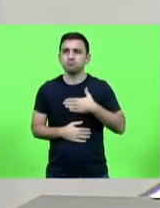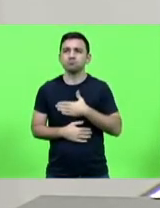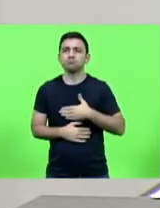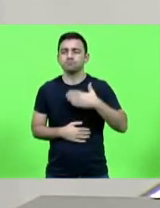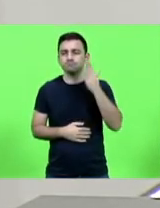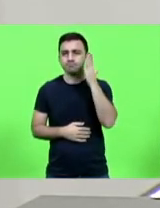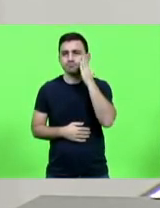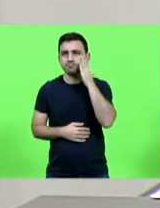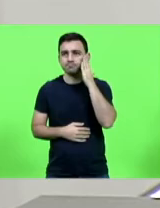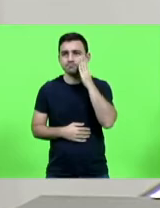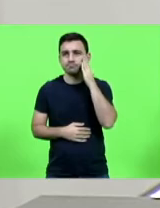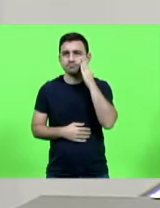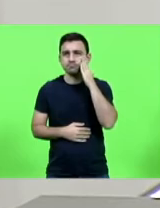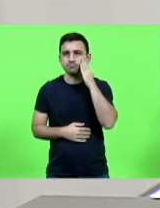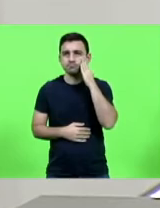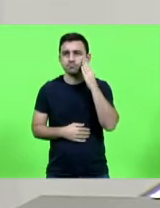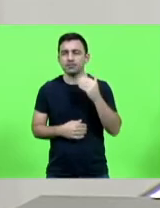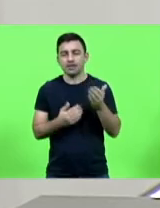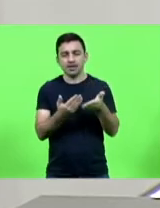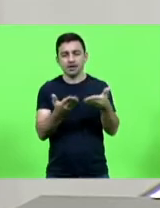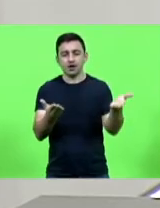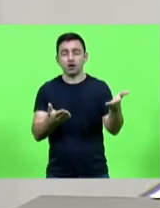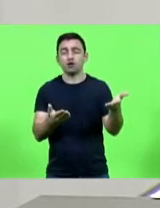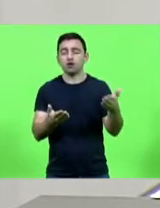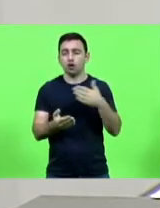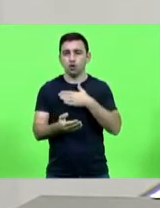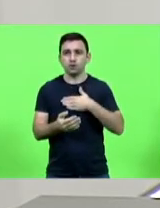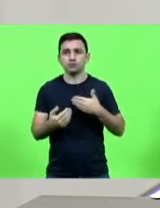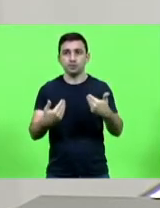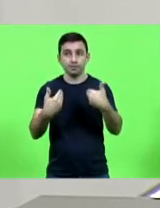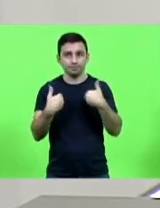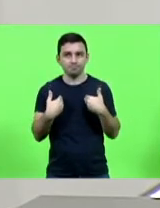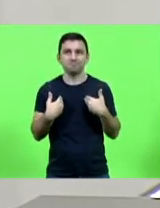que me consideram como o